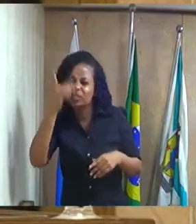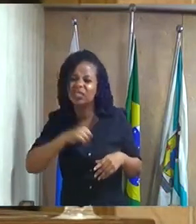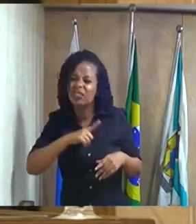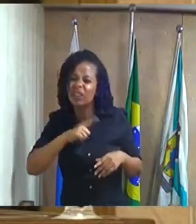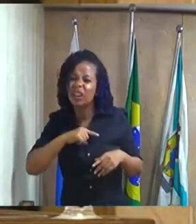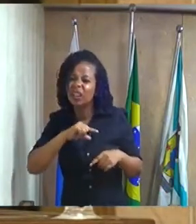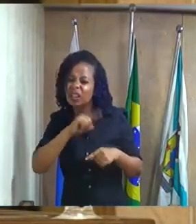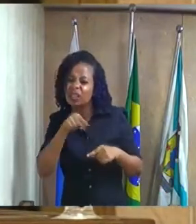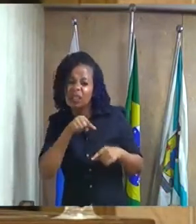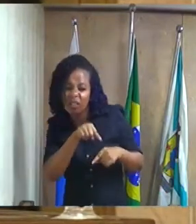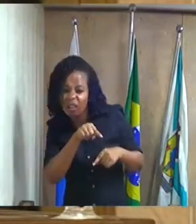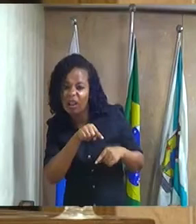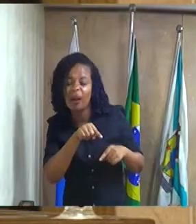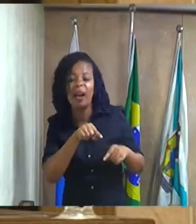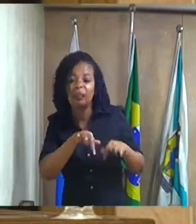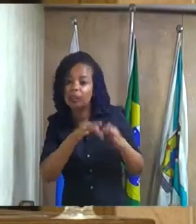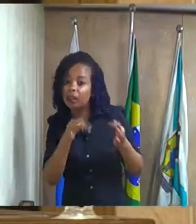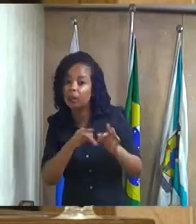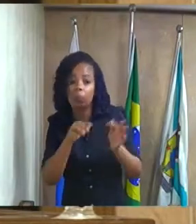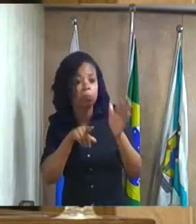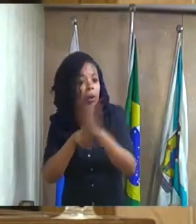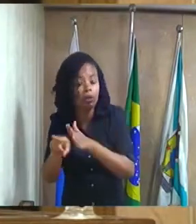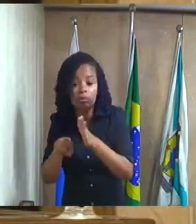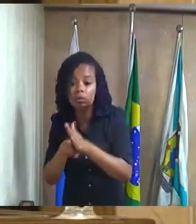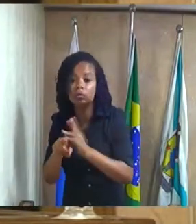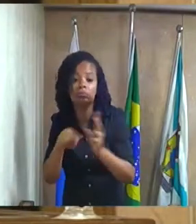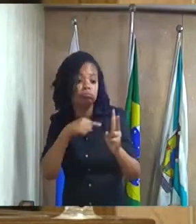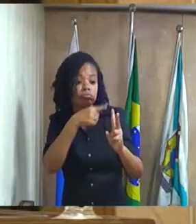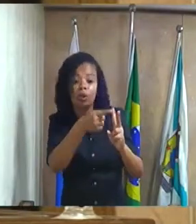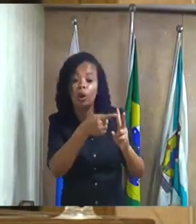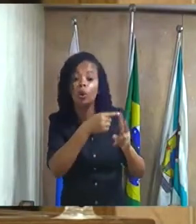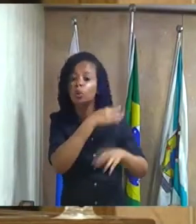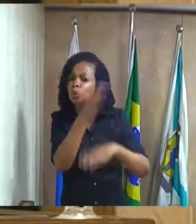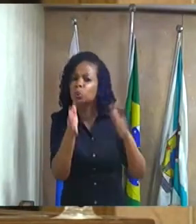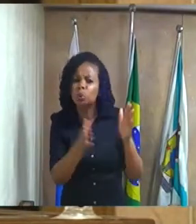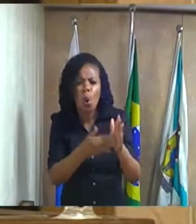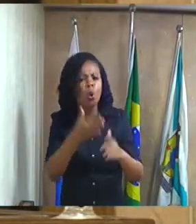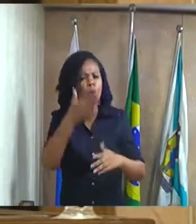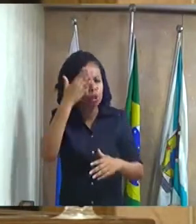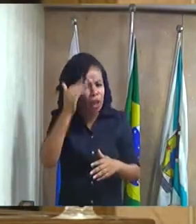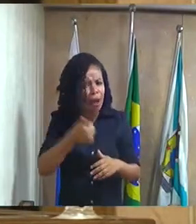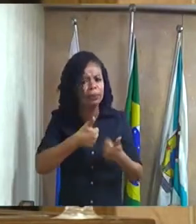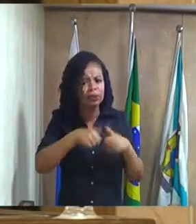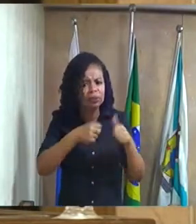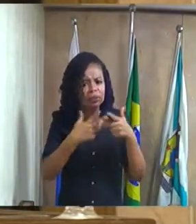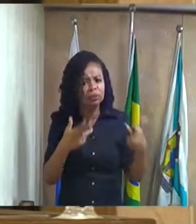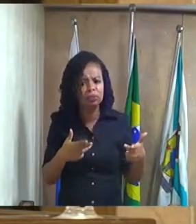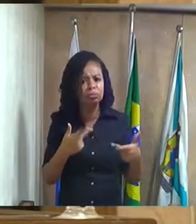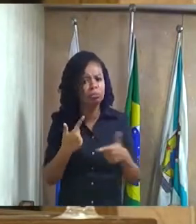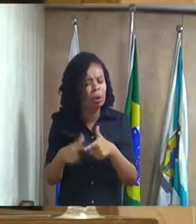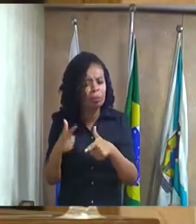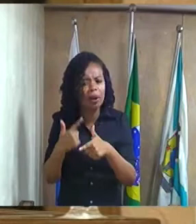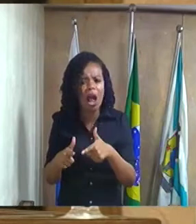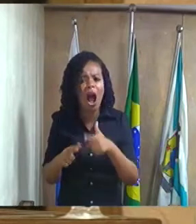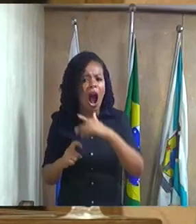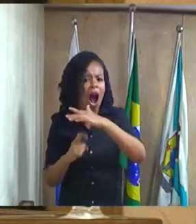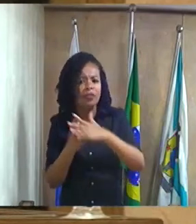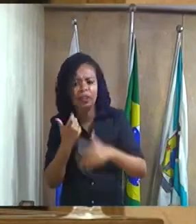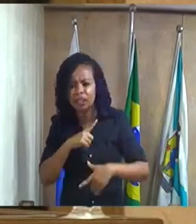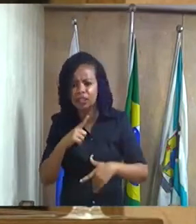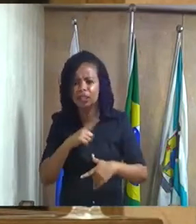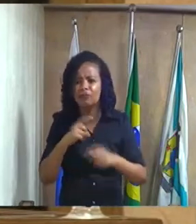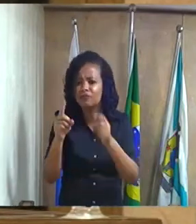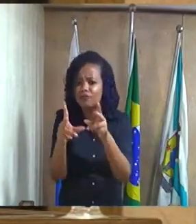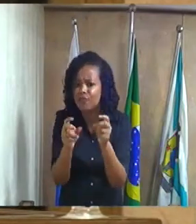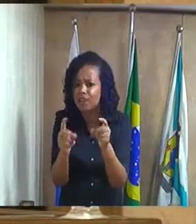condomínio pergunta para uma ou duas pessoas que lá todo mundo sabe disso todo mundo sabe a feira que teve de venda de